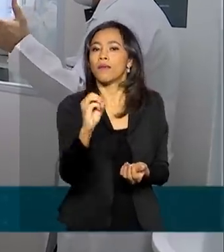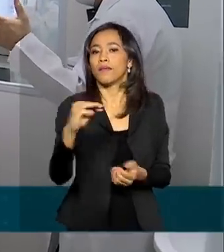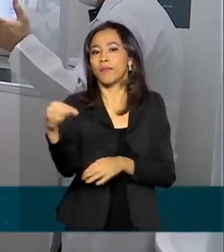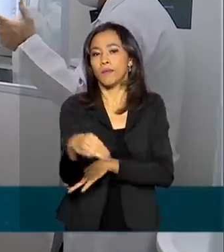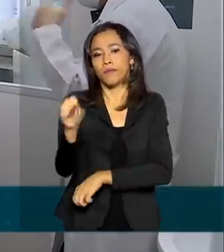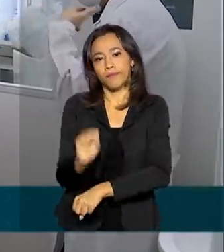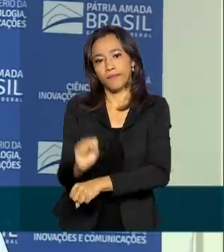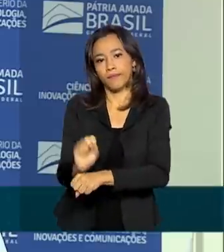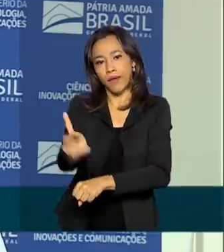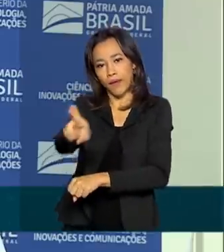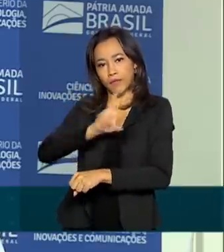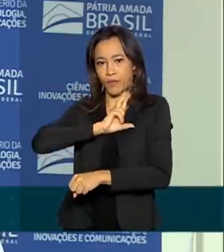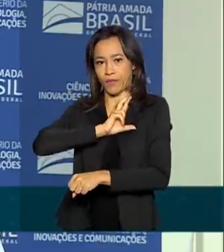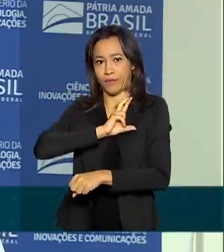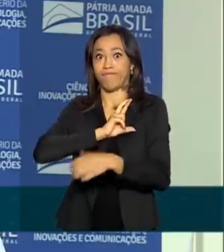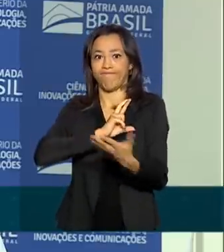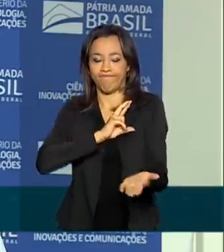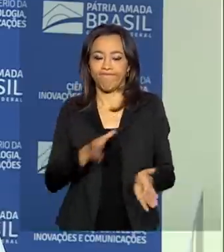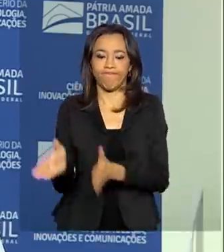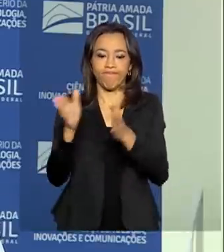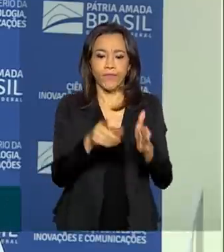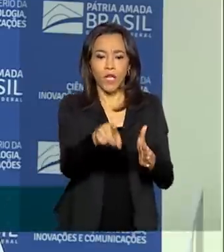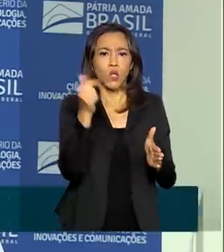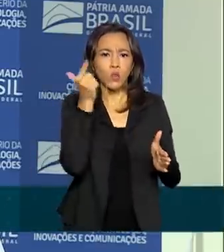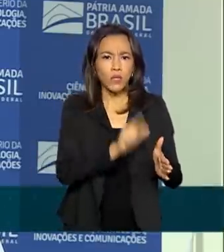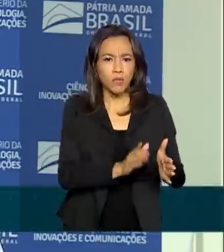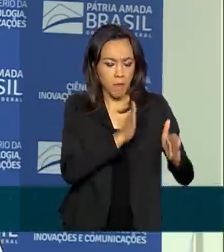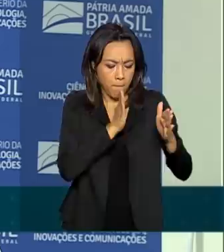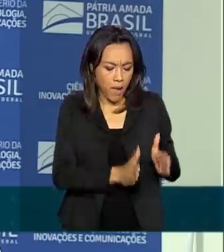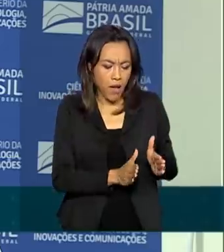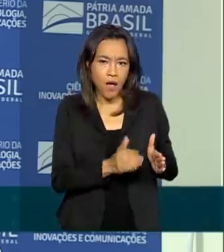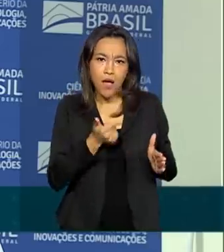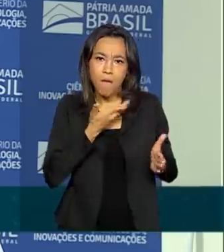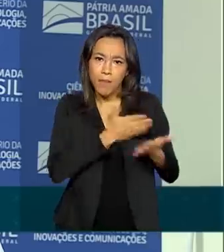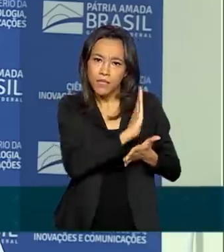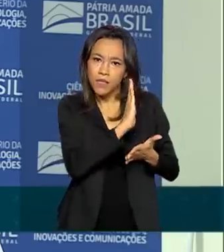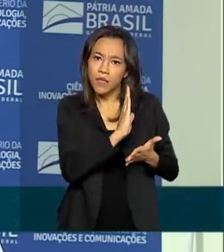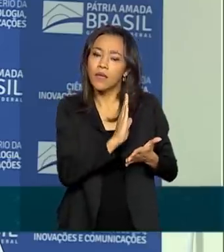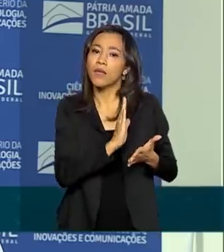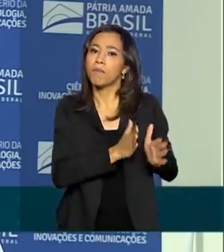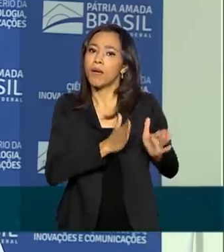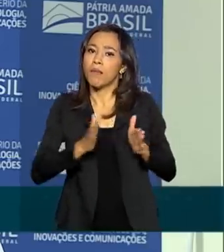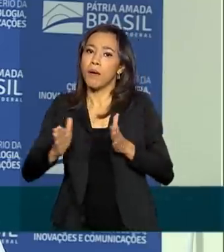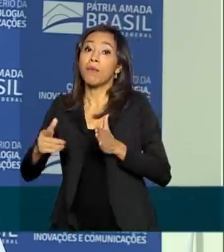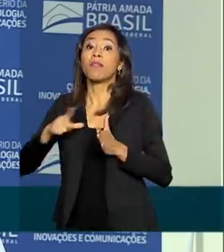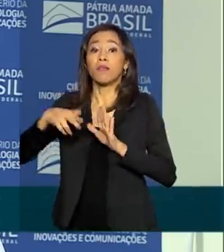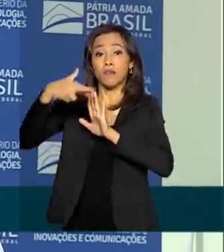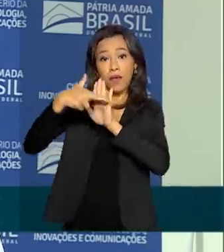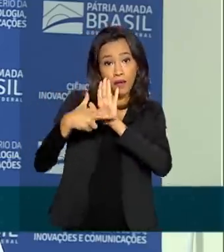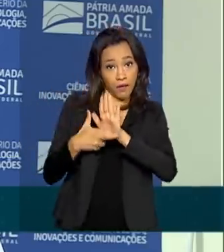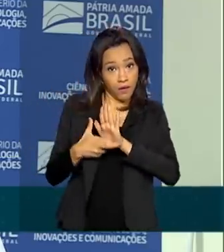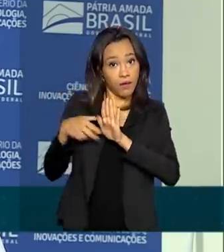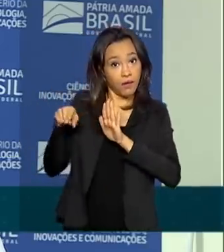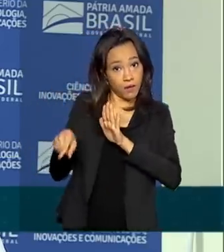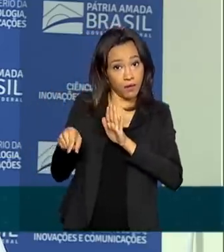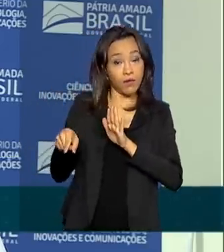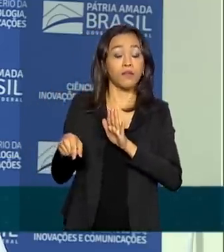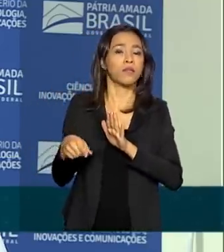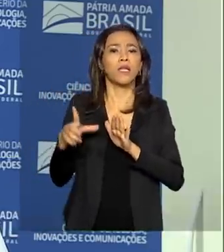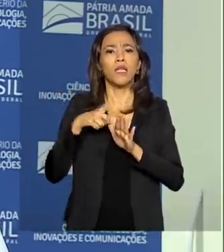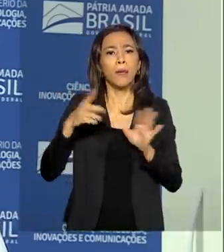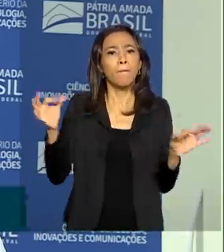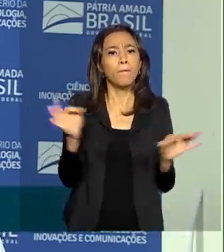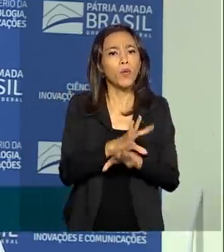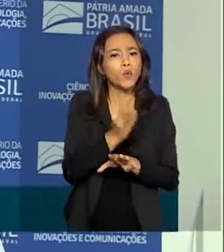para darem o resultado. Nós passamos na primeira fase do processo que foi estabelecido pela MCTIC, que era ter o protótipo